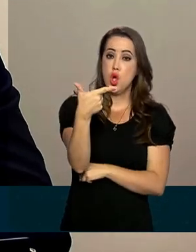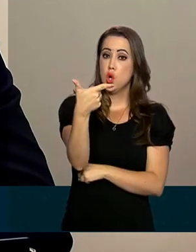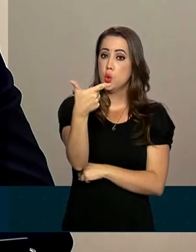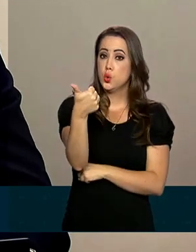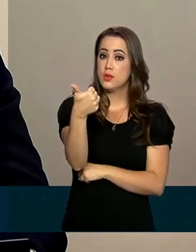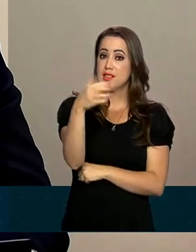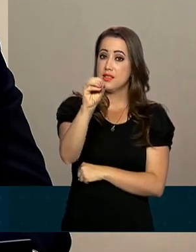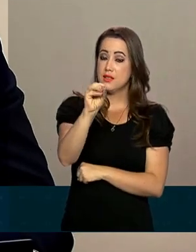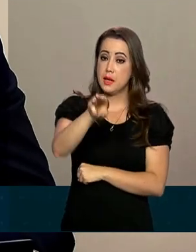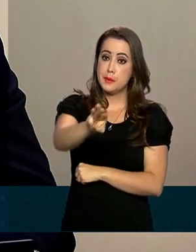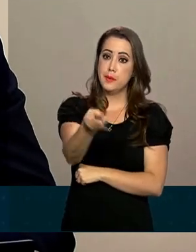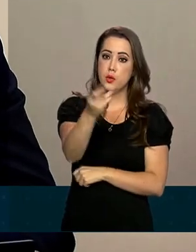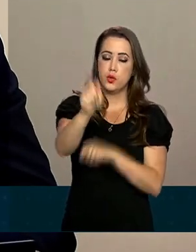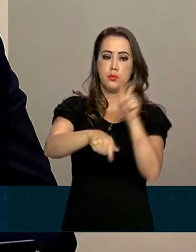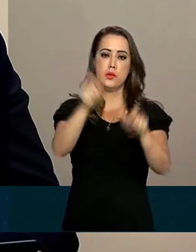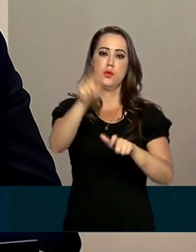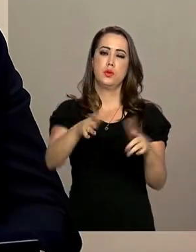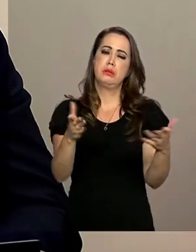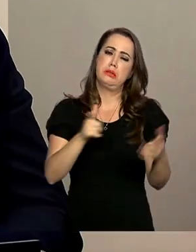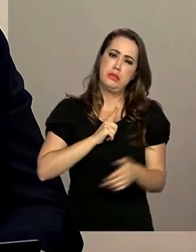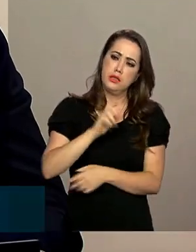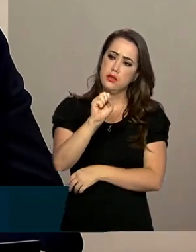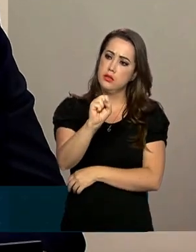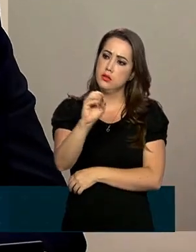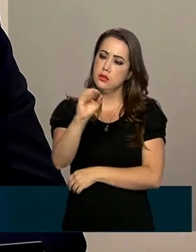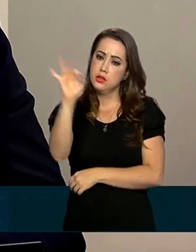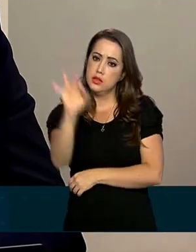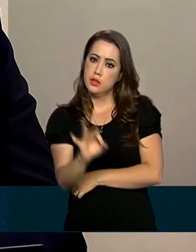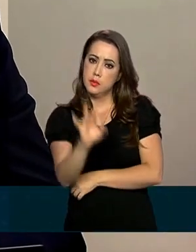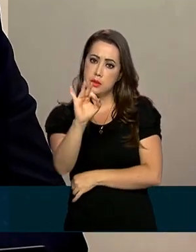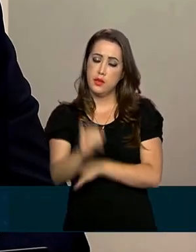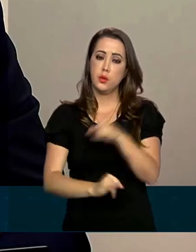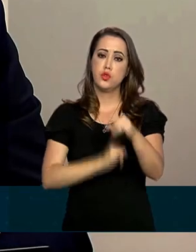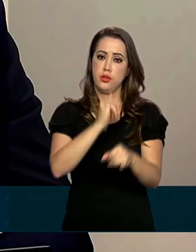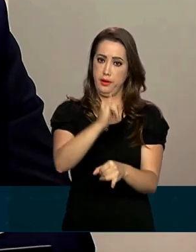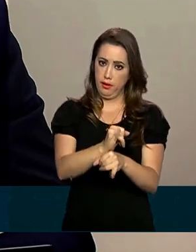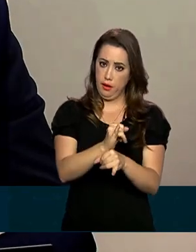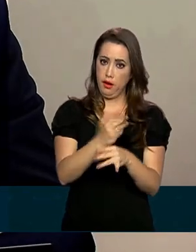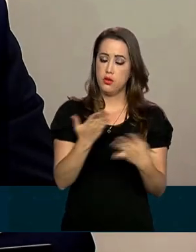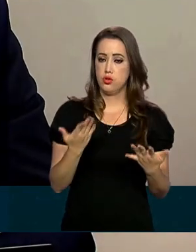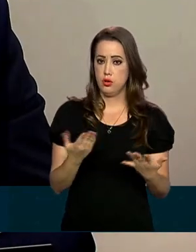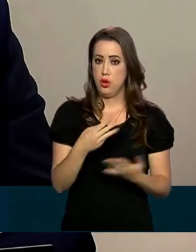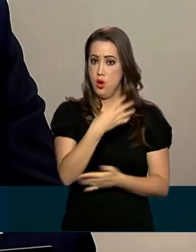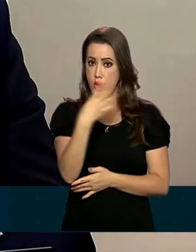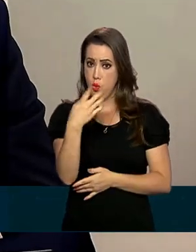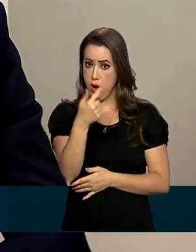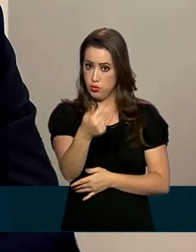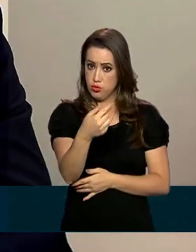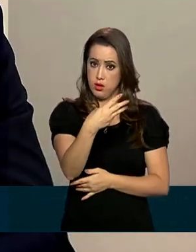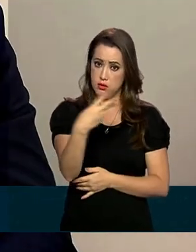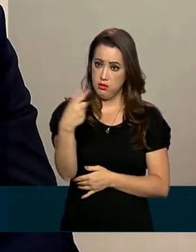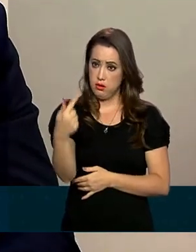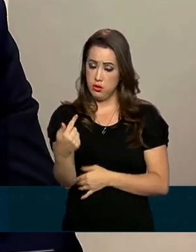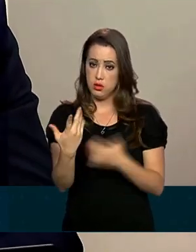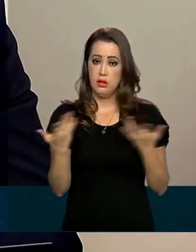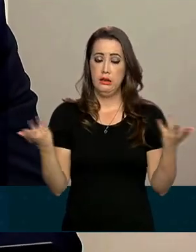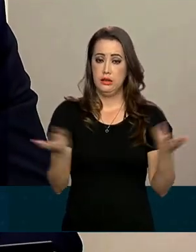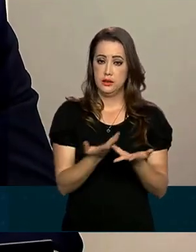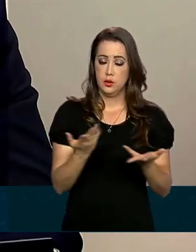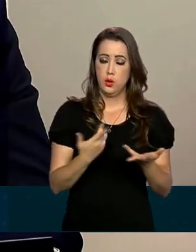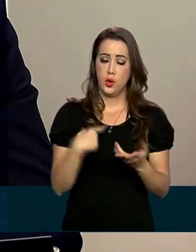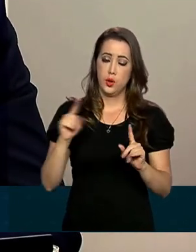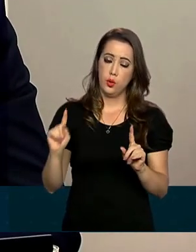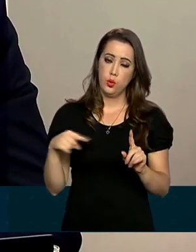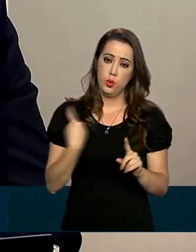e nós temos 80% de banda larga, aproximadamente. Então, ainda temos um desafio aí de